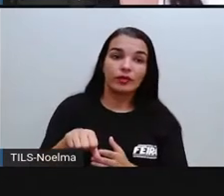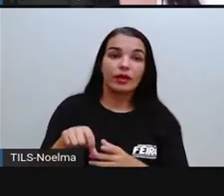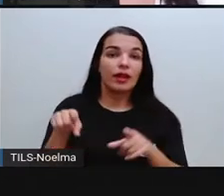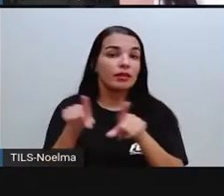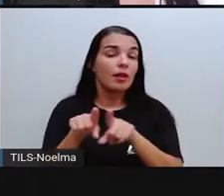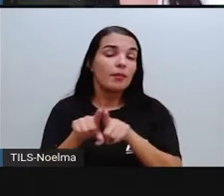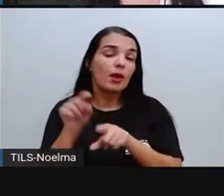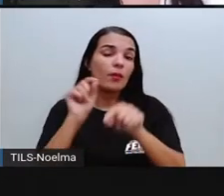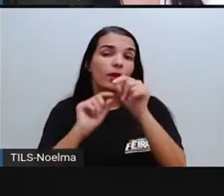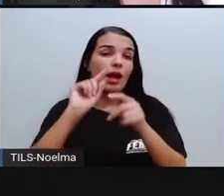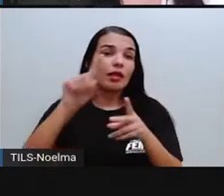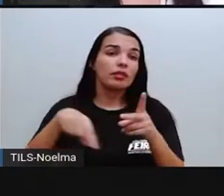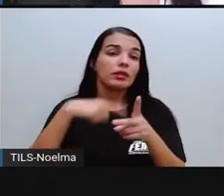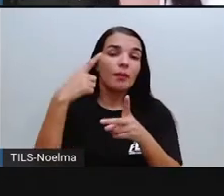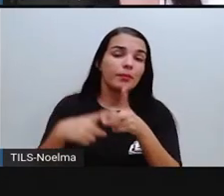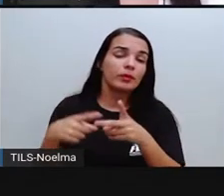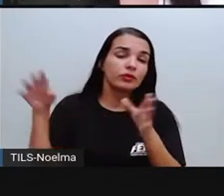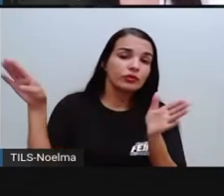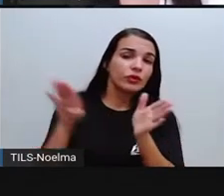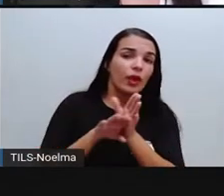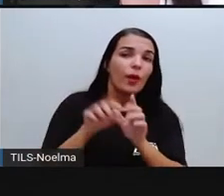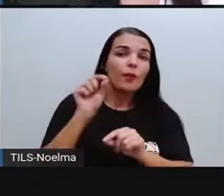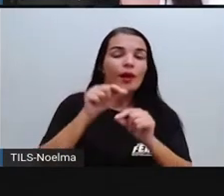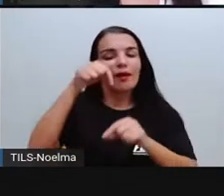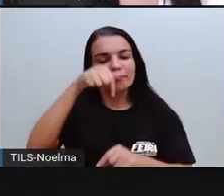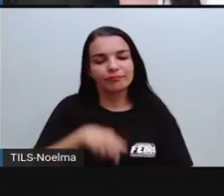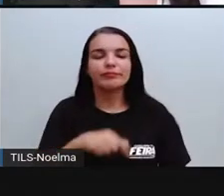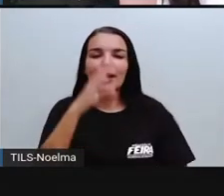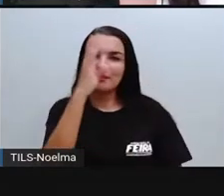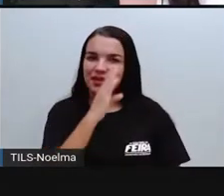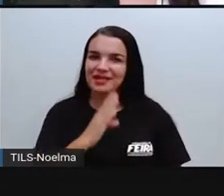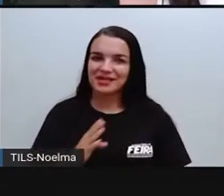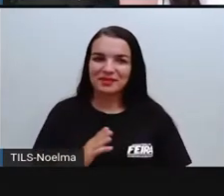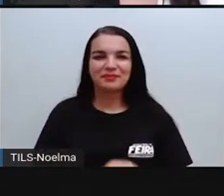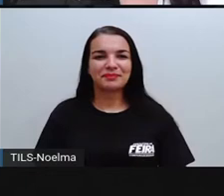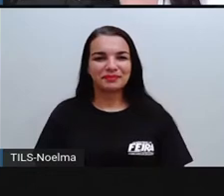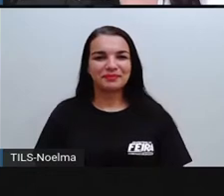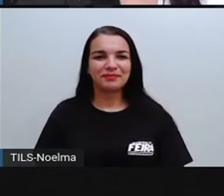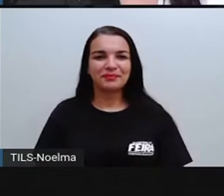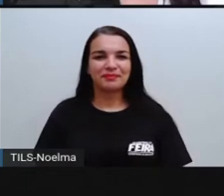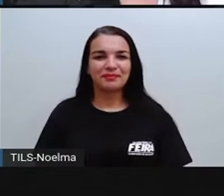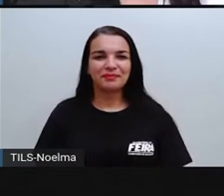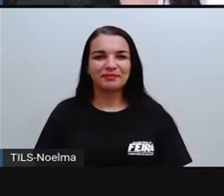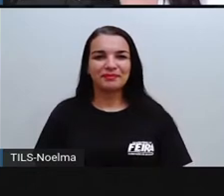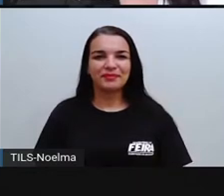E, posteriormente, vieram aí para o Brasil, né?